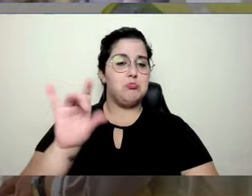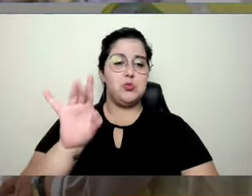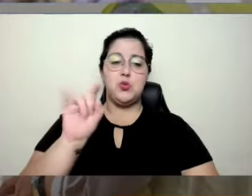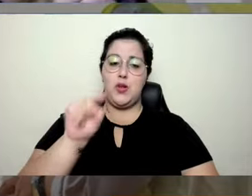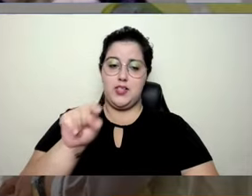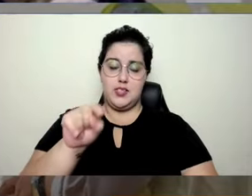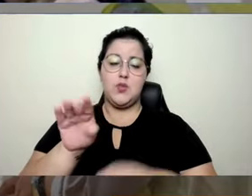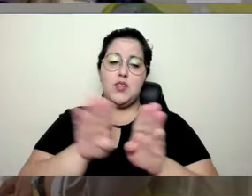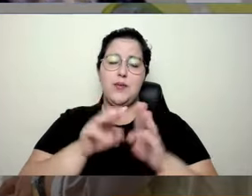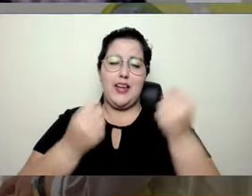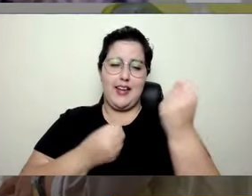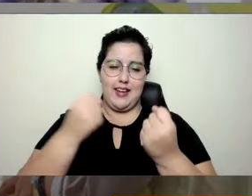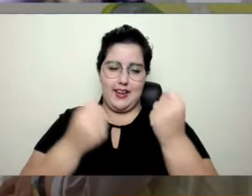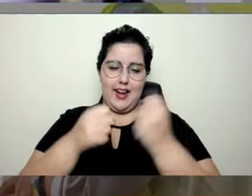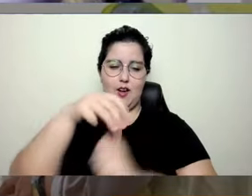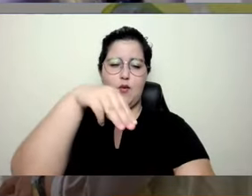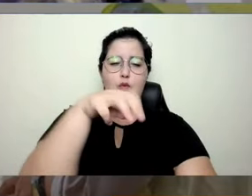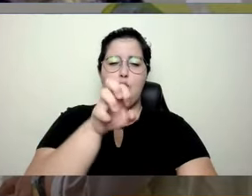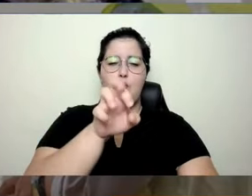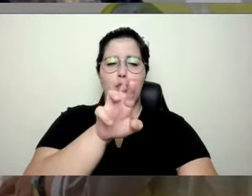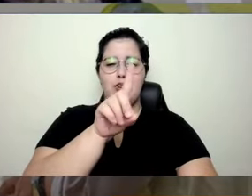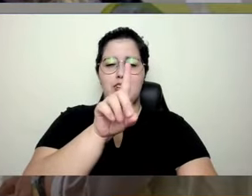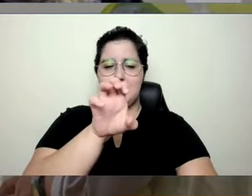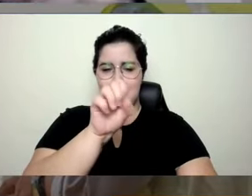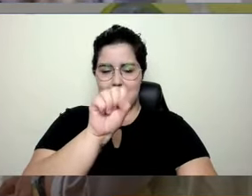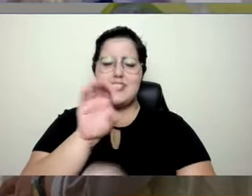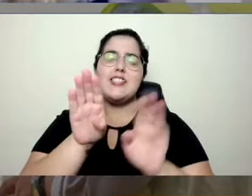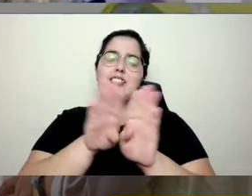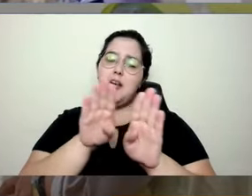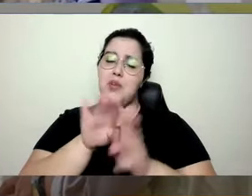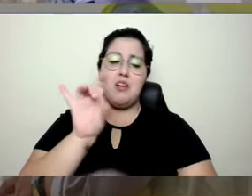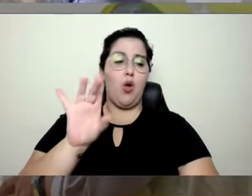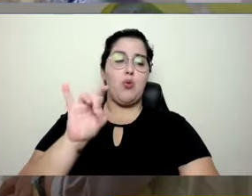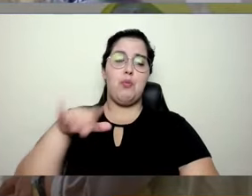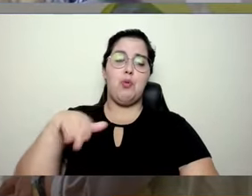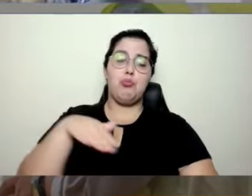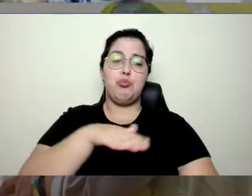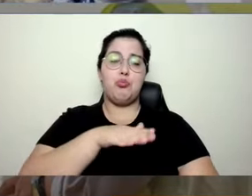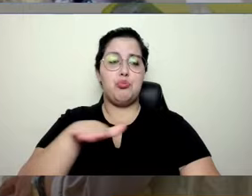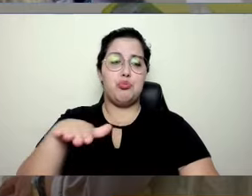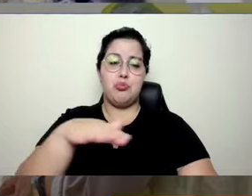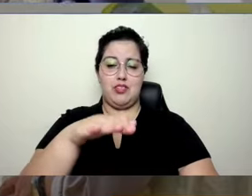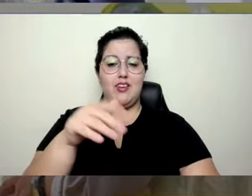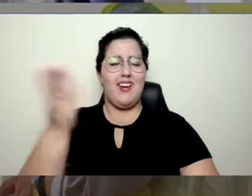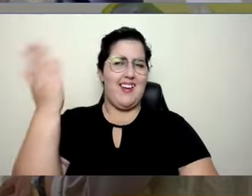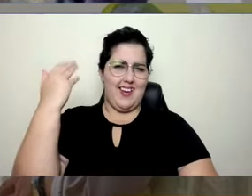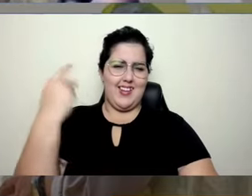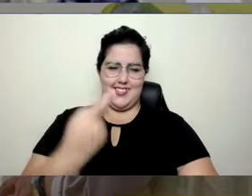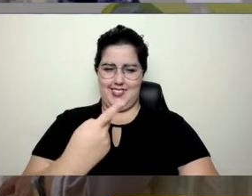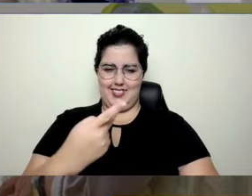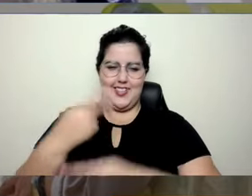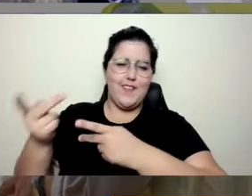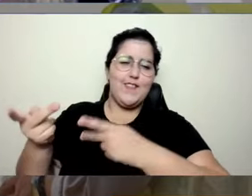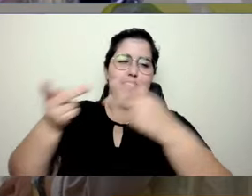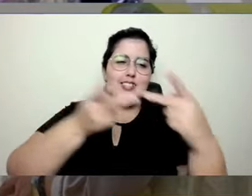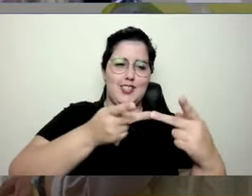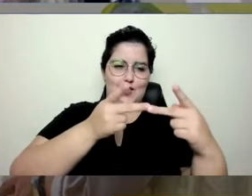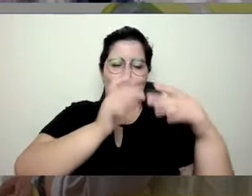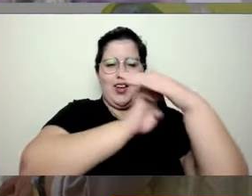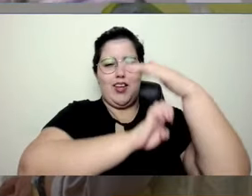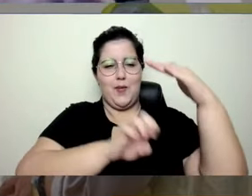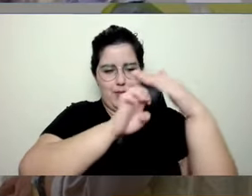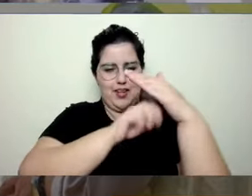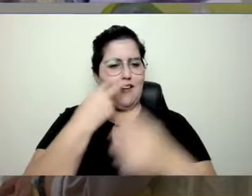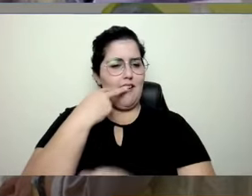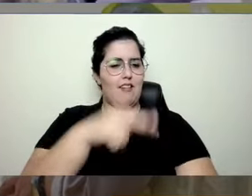robôs autômatos que ficam andando pela empresa. A gente fez uma visita, né, Anderson? Com os nossos alunos